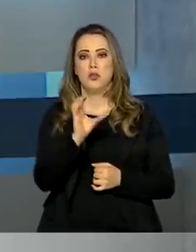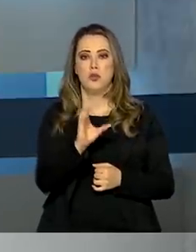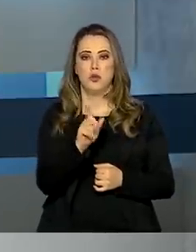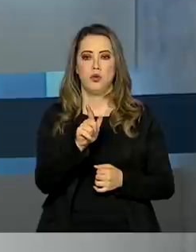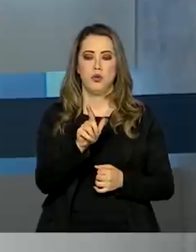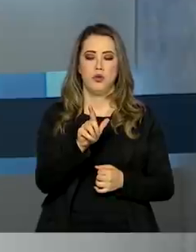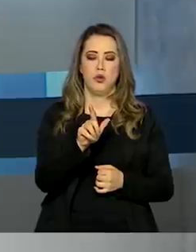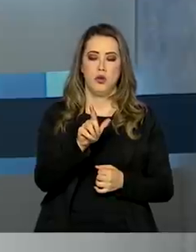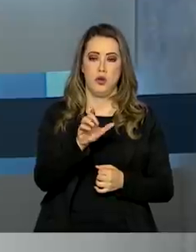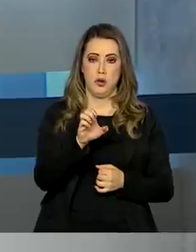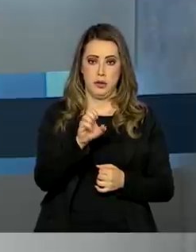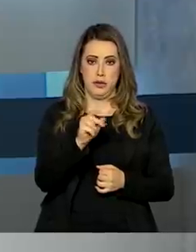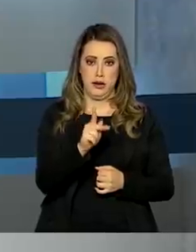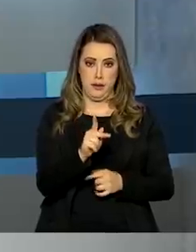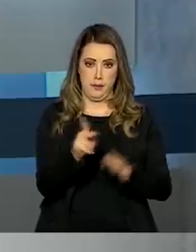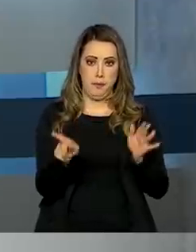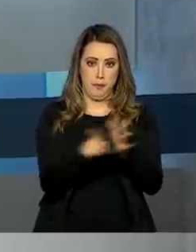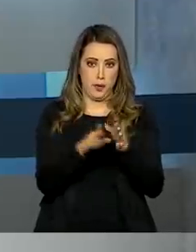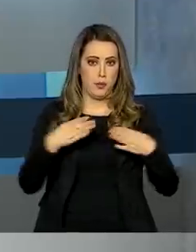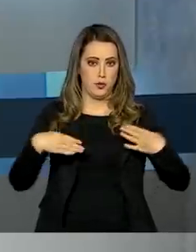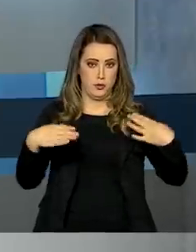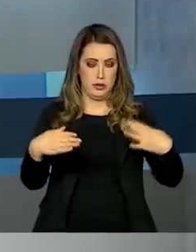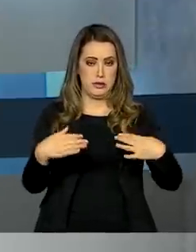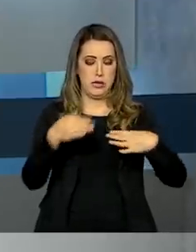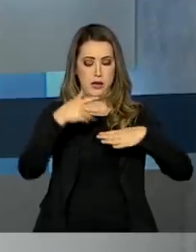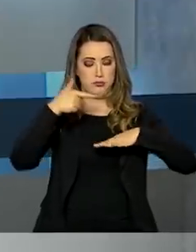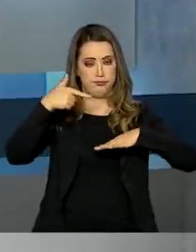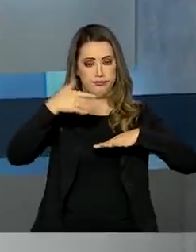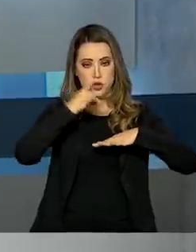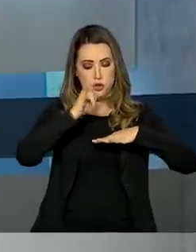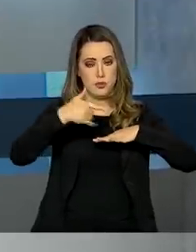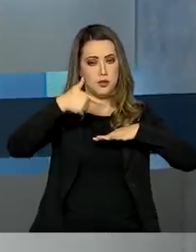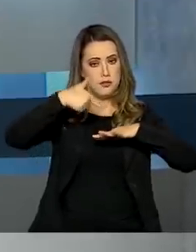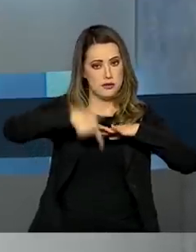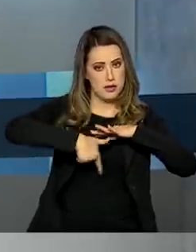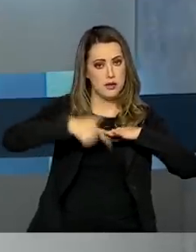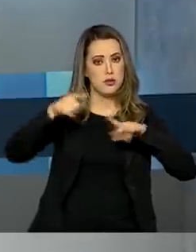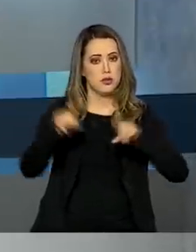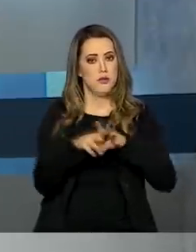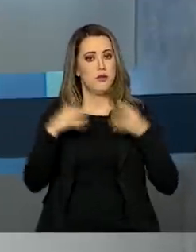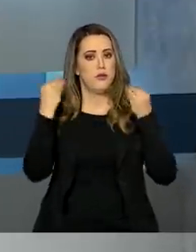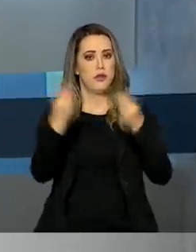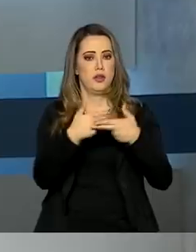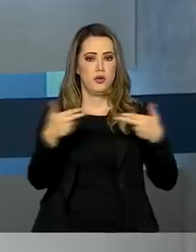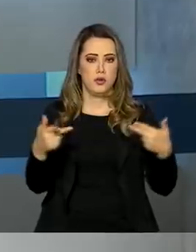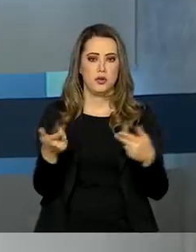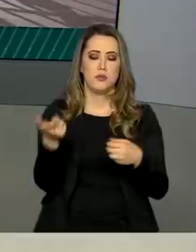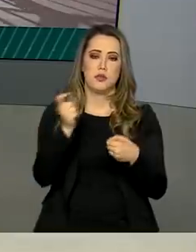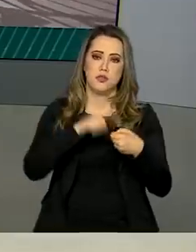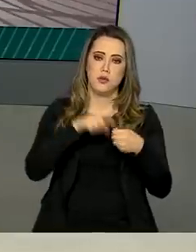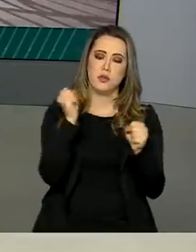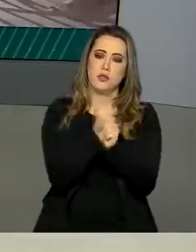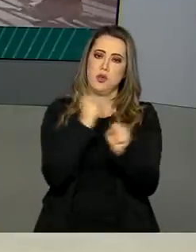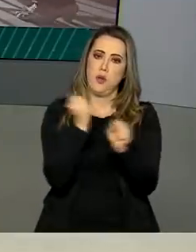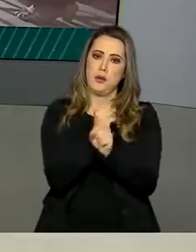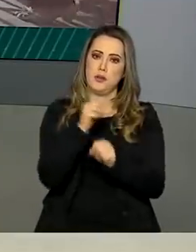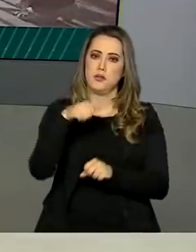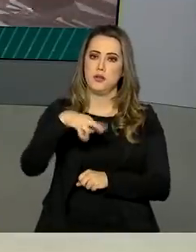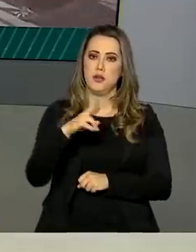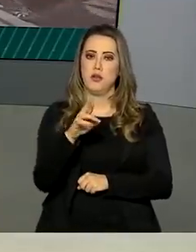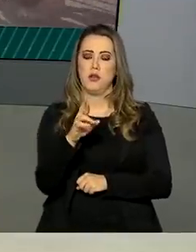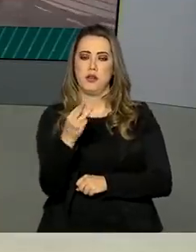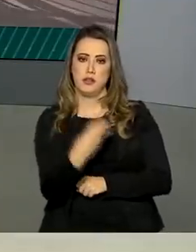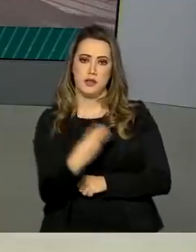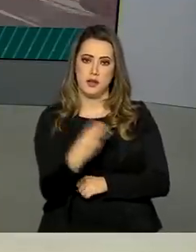Ministério de Minas e Energia, também vai entregar equipamentos para a retomada das obras de Angra 3. Para a gente saber, na